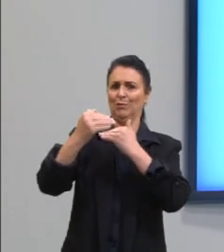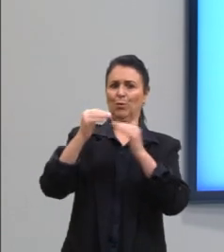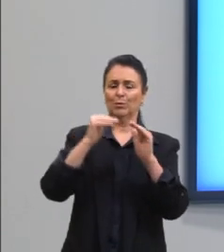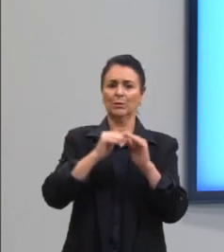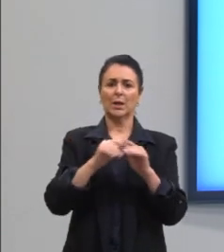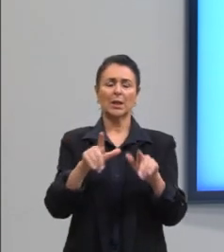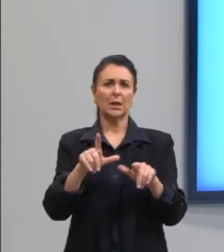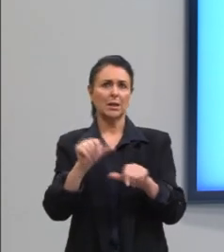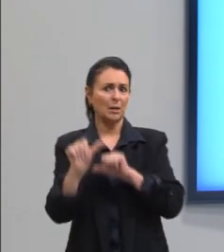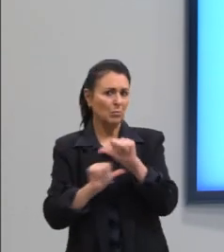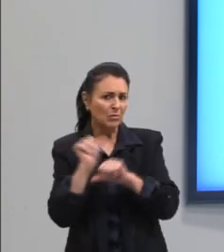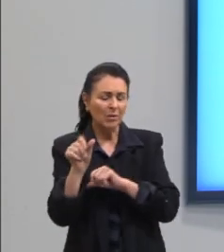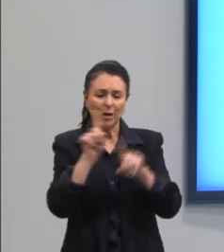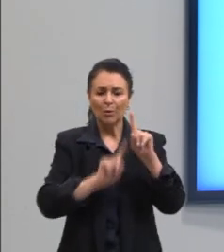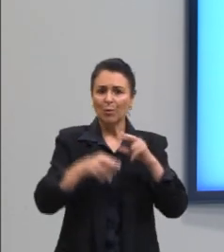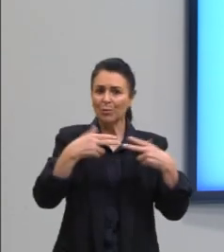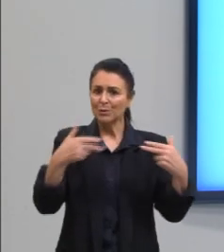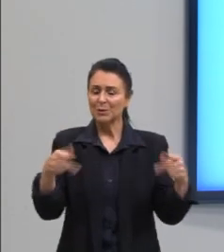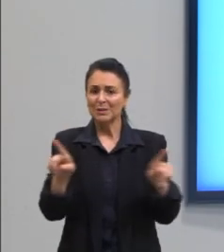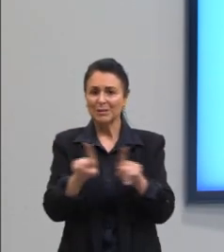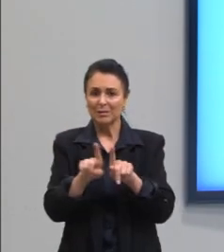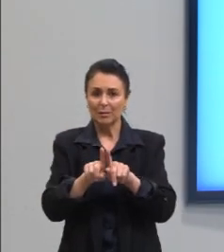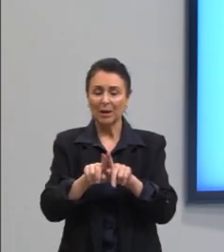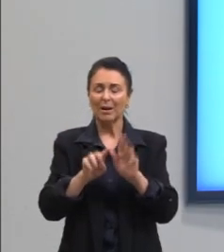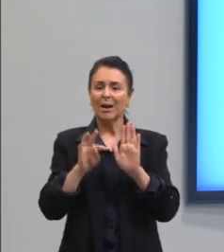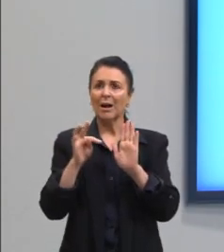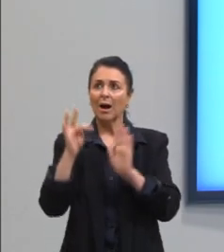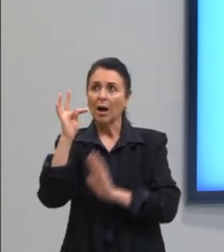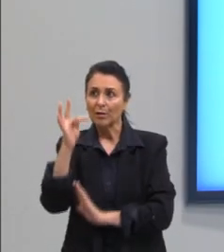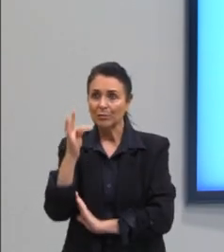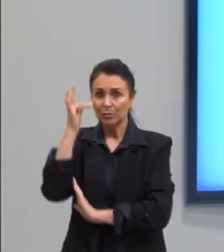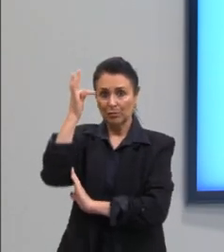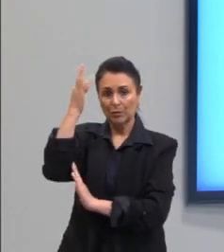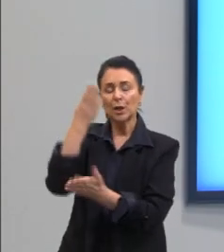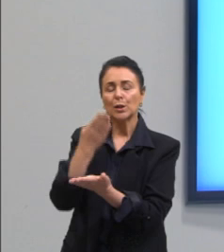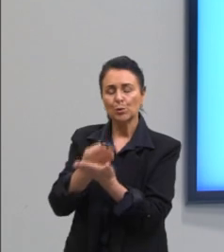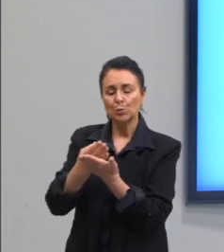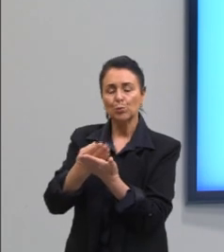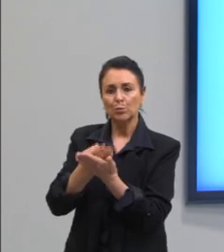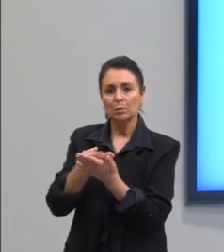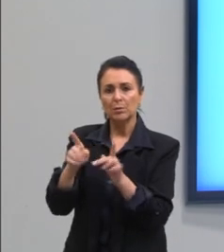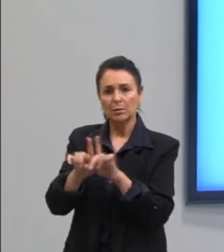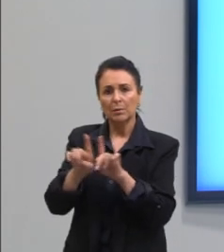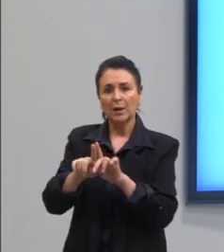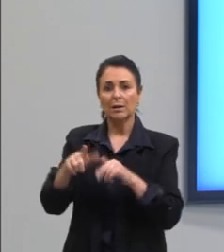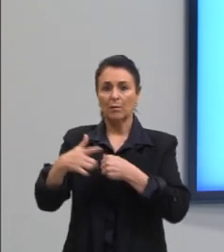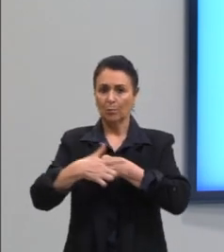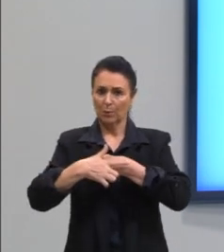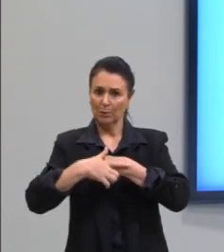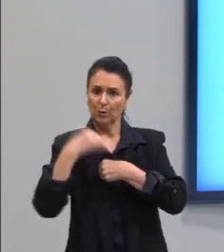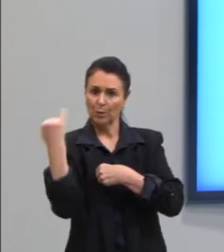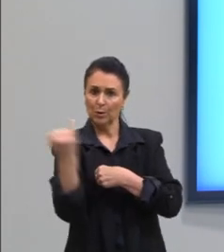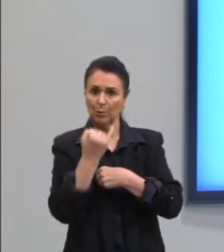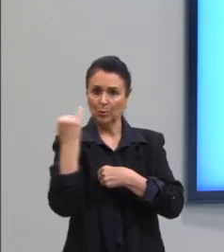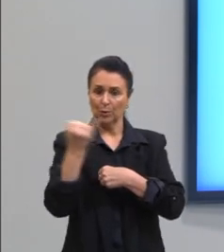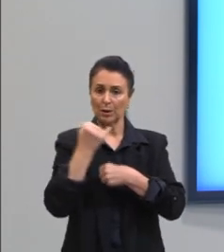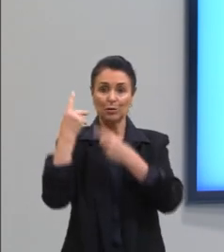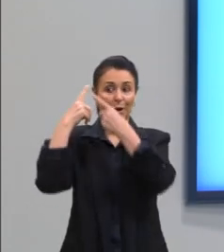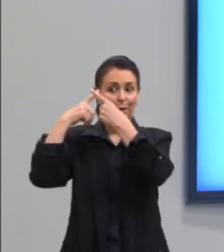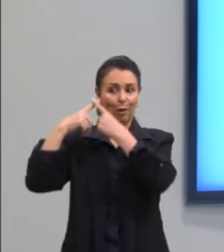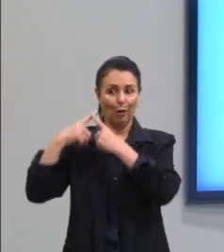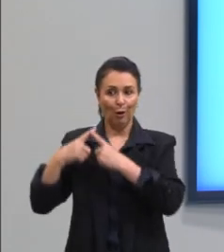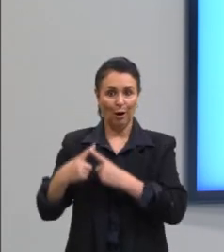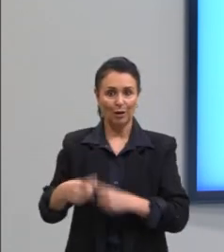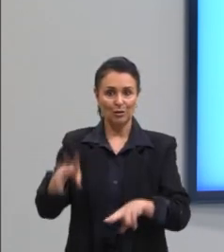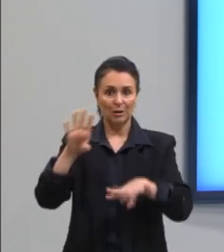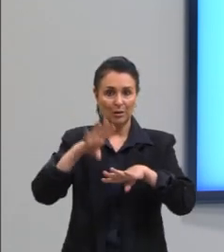modificado algumas coisas, a filosofia, inclusive, estuda muito, teve um papel muito importante em relação à lógica matemática,